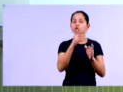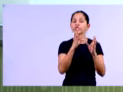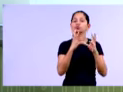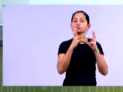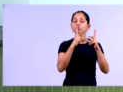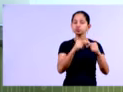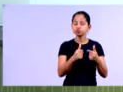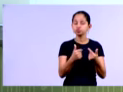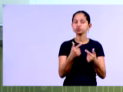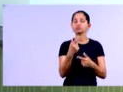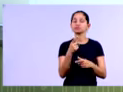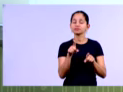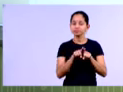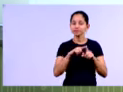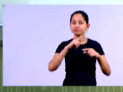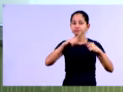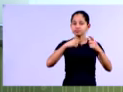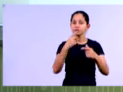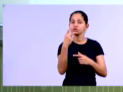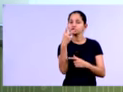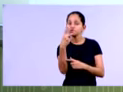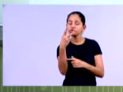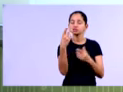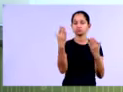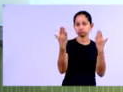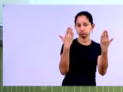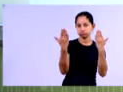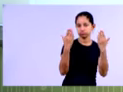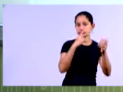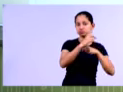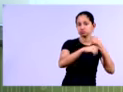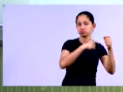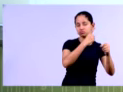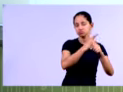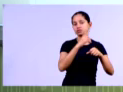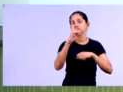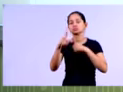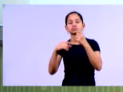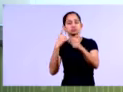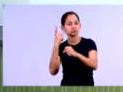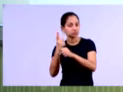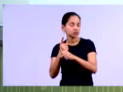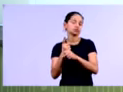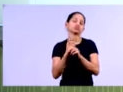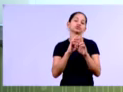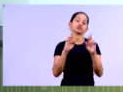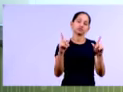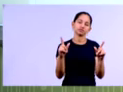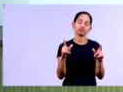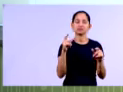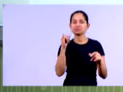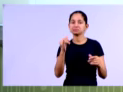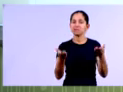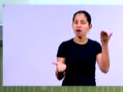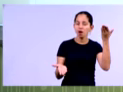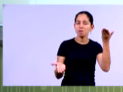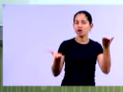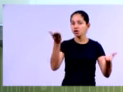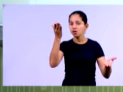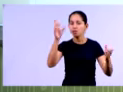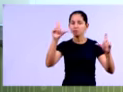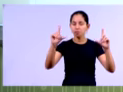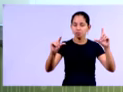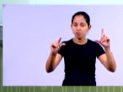exercícios, né, calculamos também a participação de cada conta, de cada exercício em relação ao grupo, e comparamos, né, se uma conta está maior do que o, de um